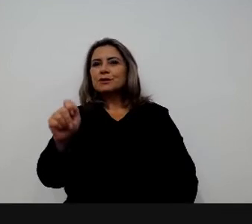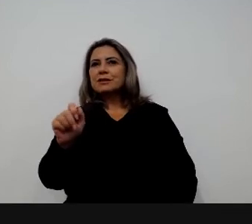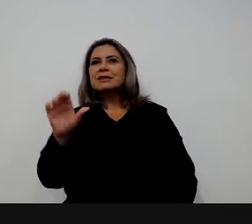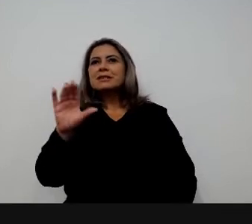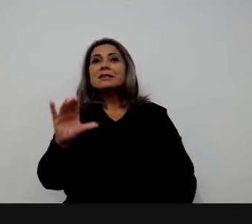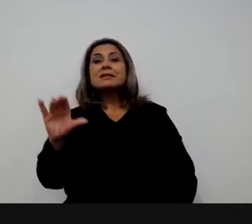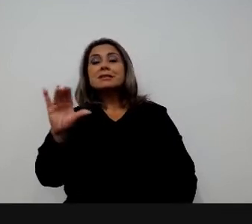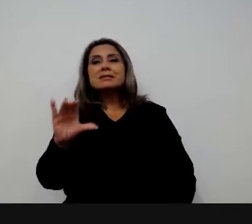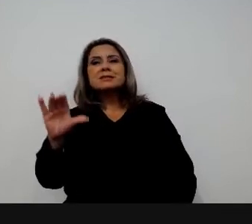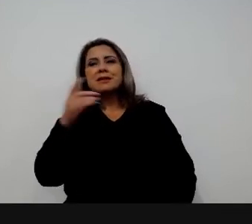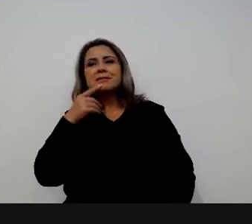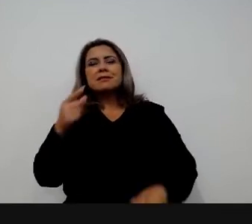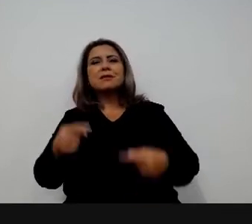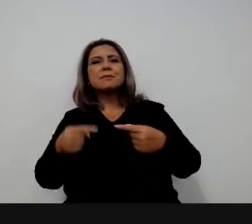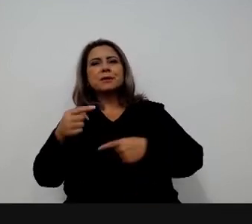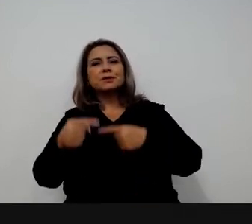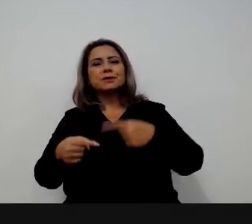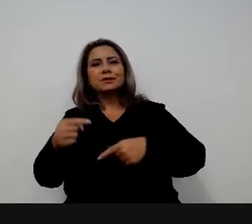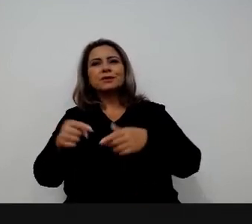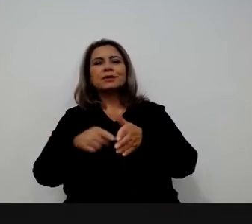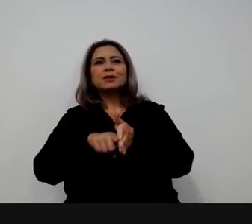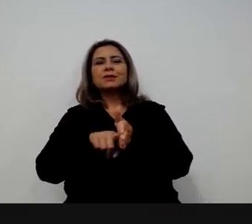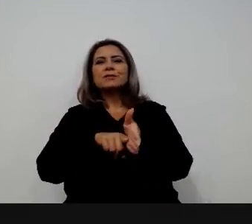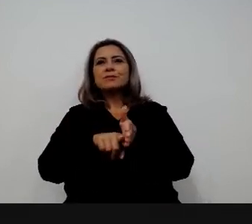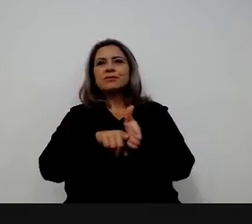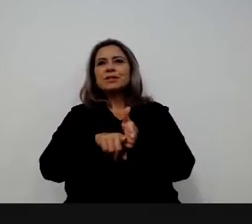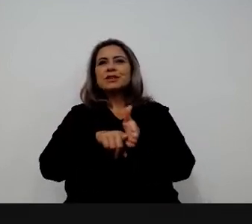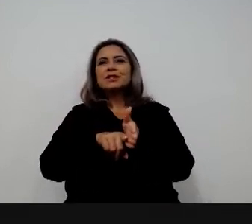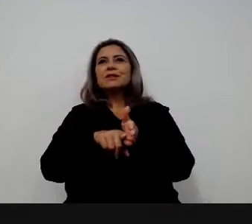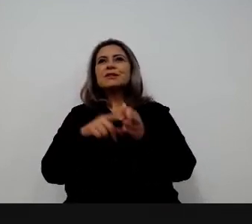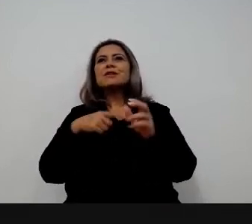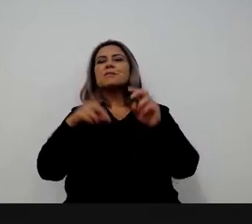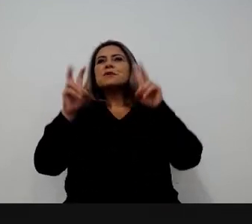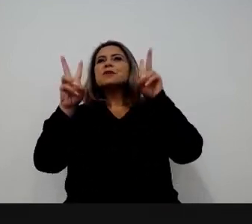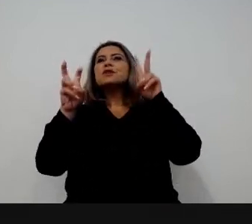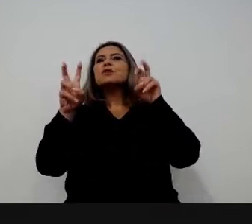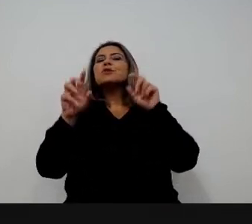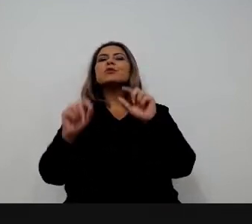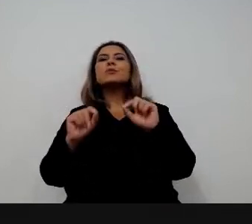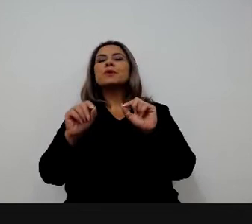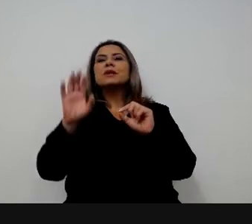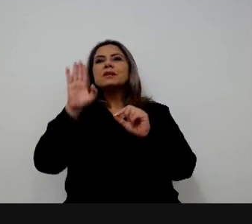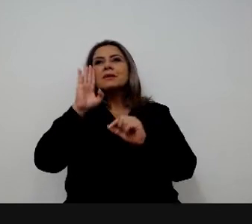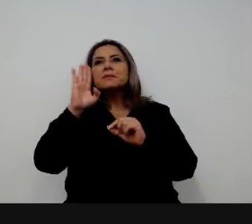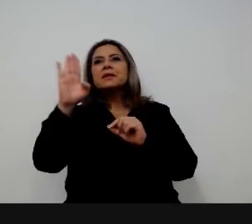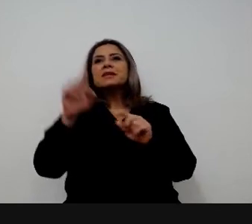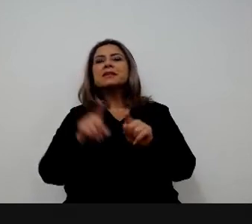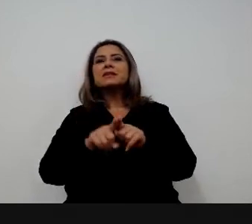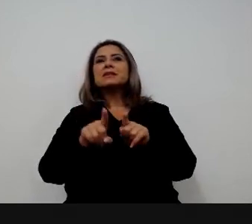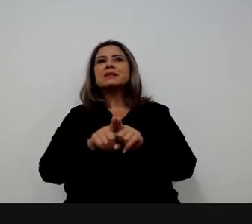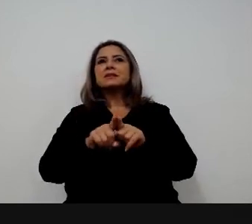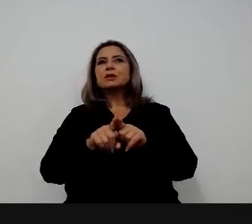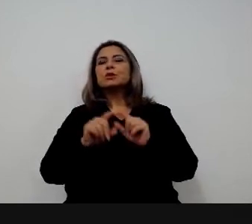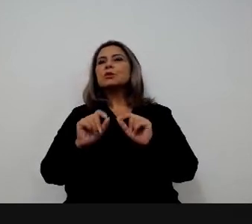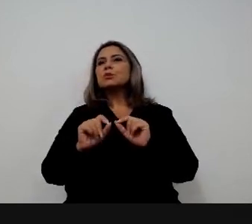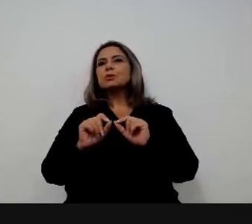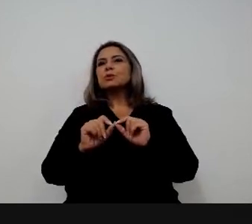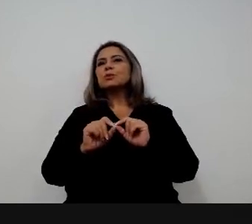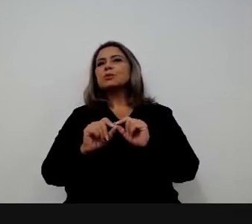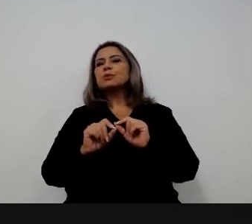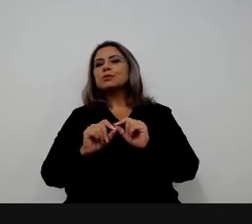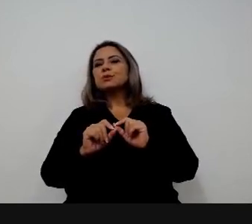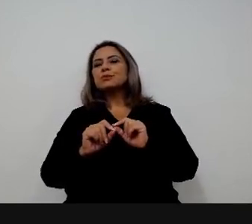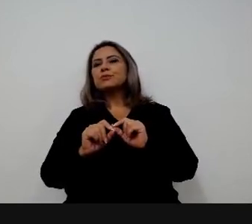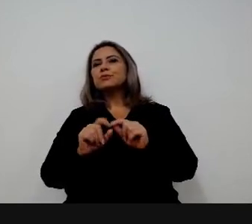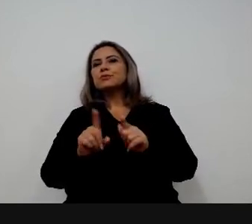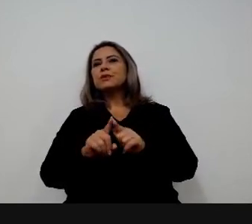que é o principal encontro dos principais pesquisadores estão lá e um dos temas principais é o que eles chamam de democratic backsliding que é